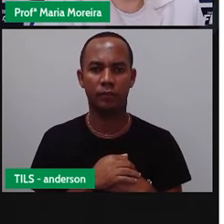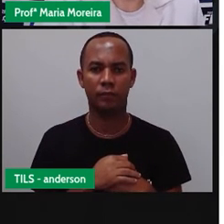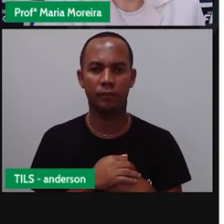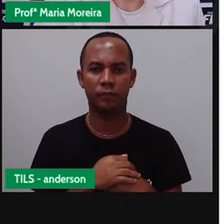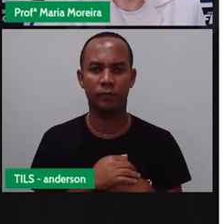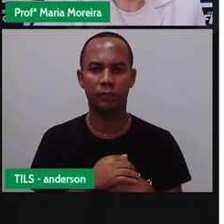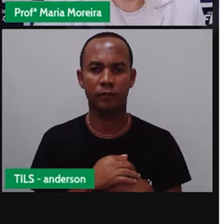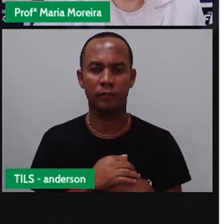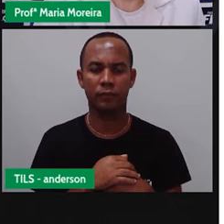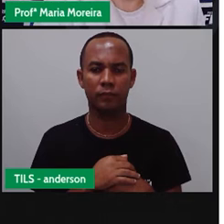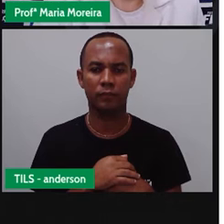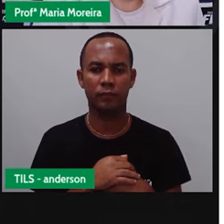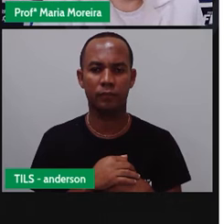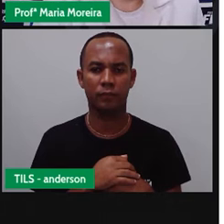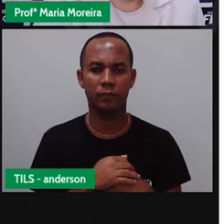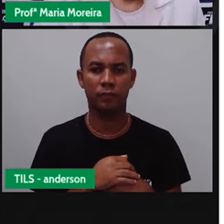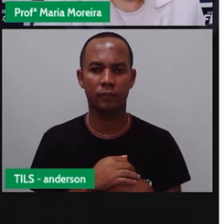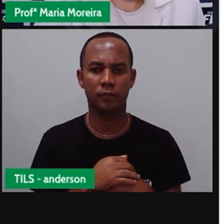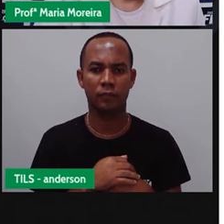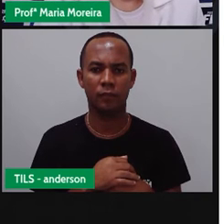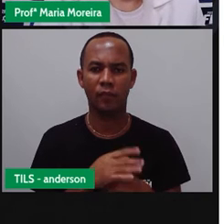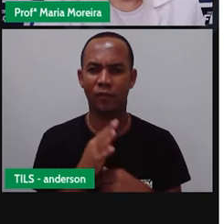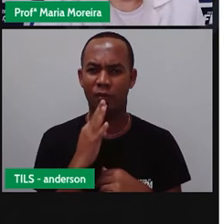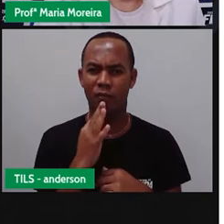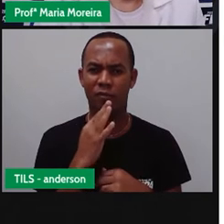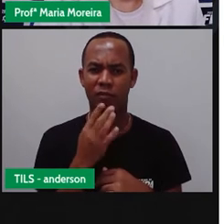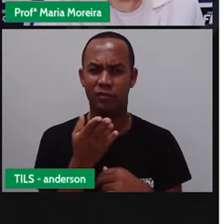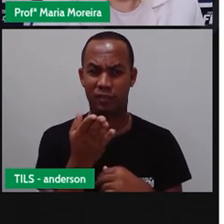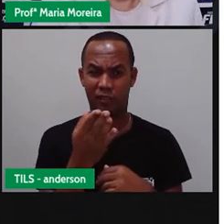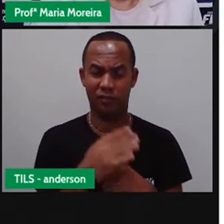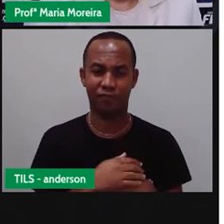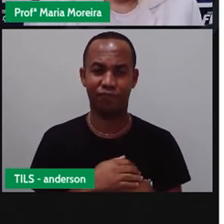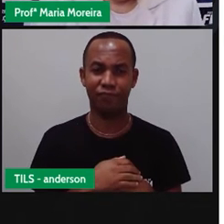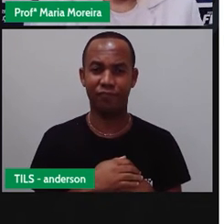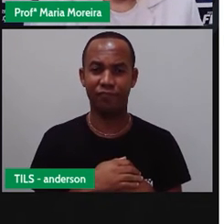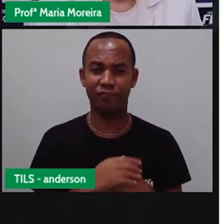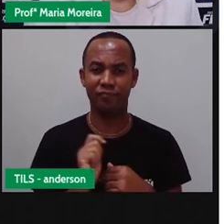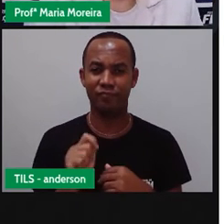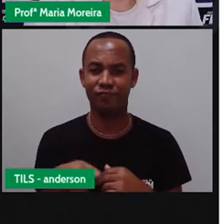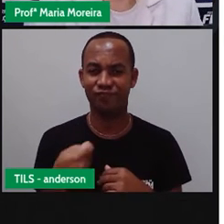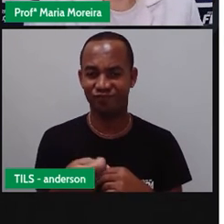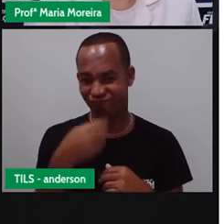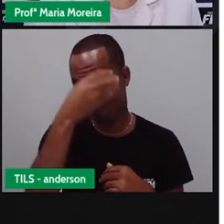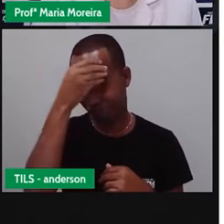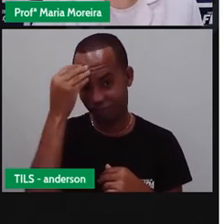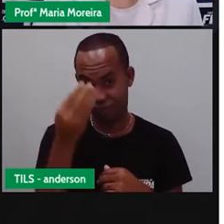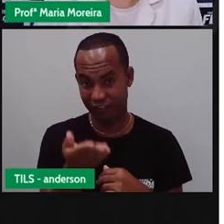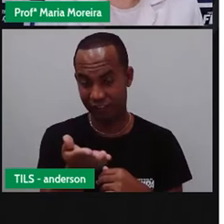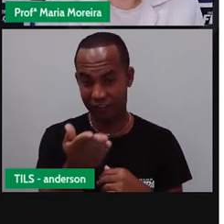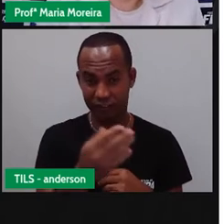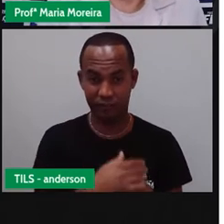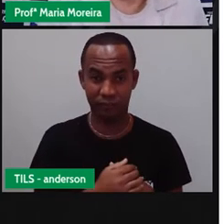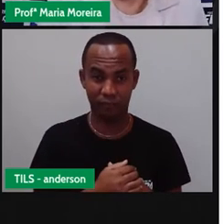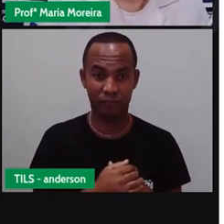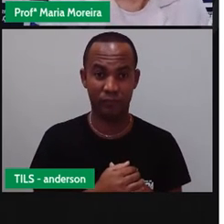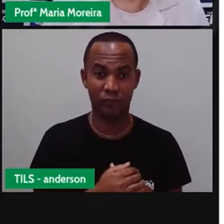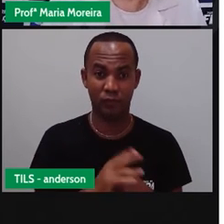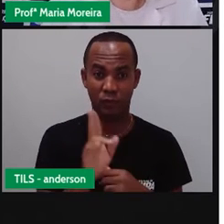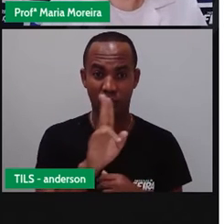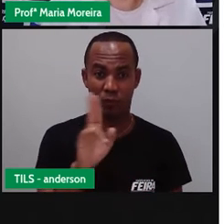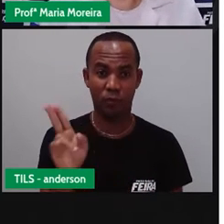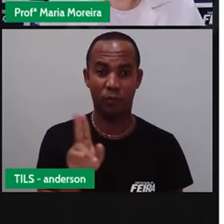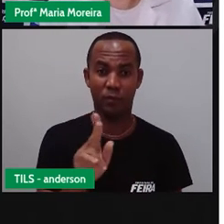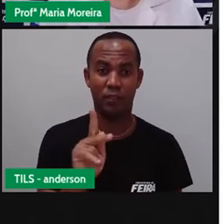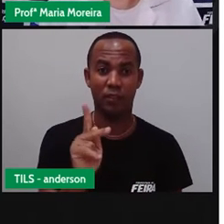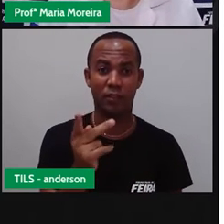início, de hipopótamo, a palavra estaria certa? Não. E aí já não teríamos mais a palavra correta, então não